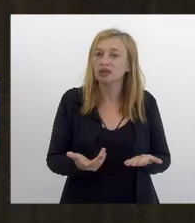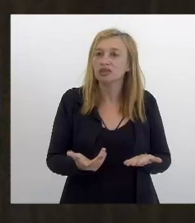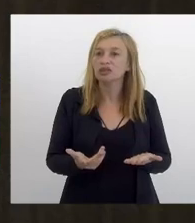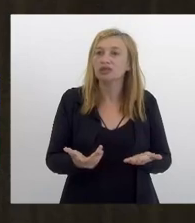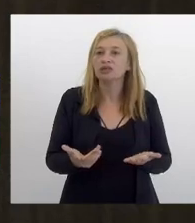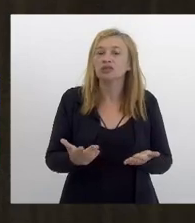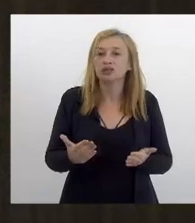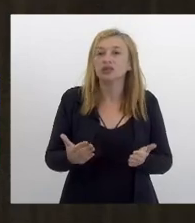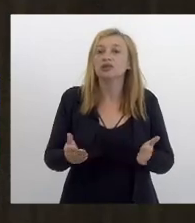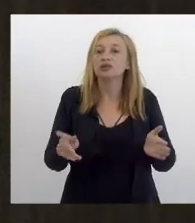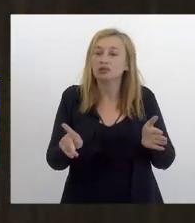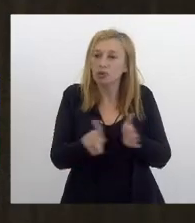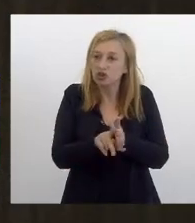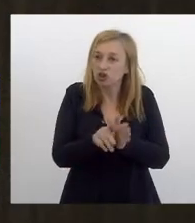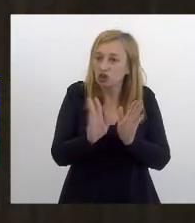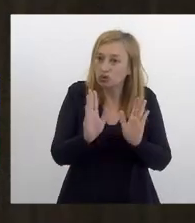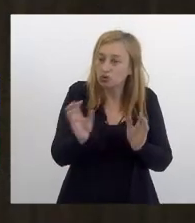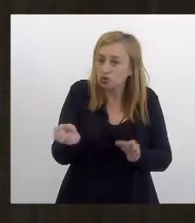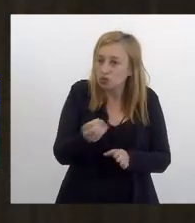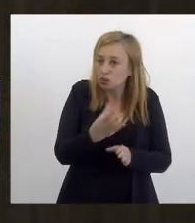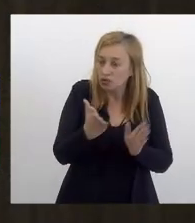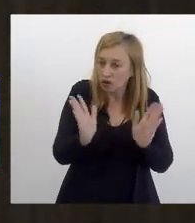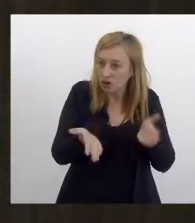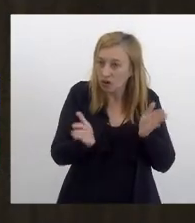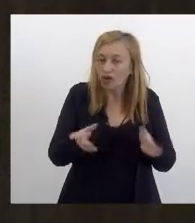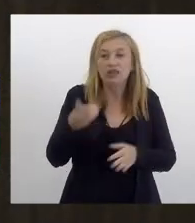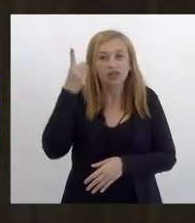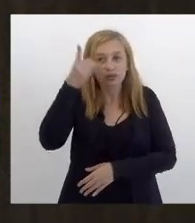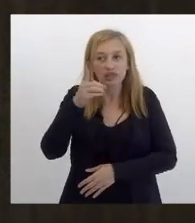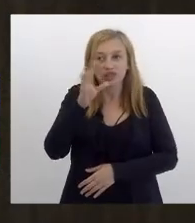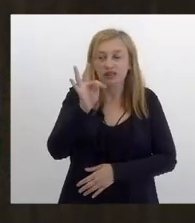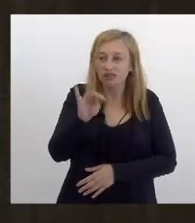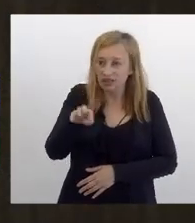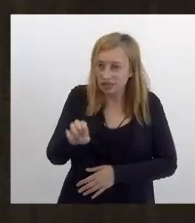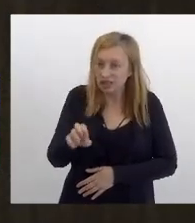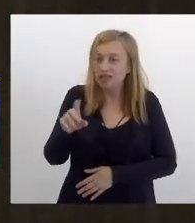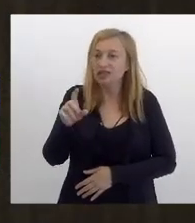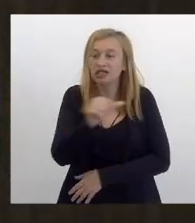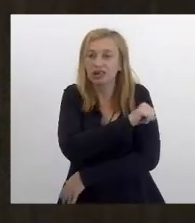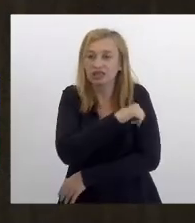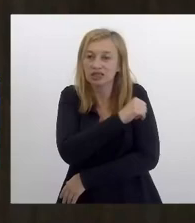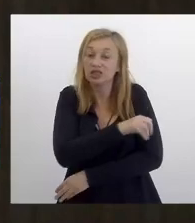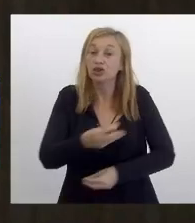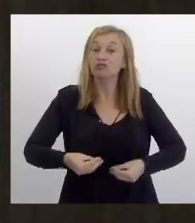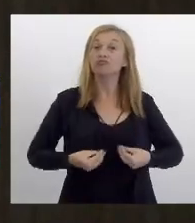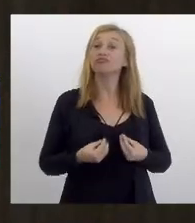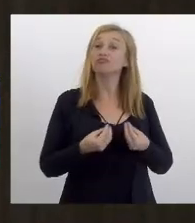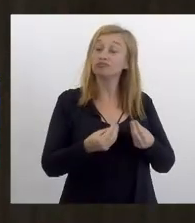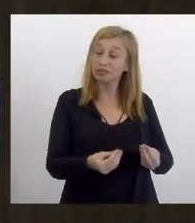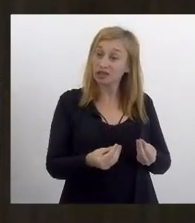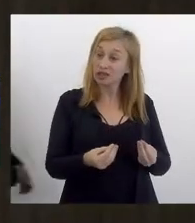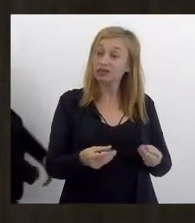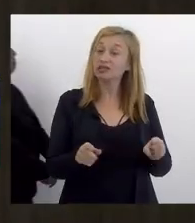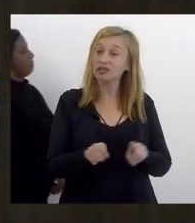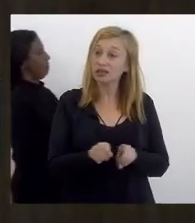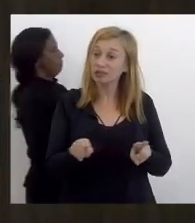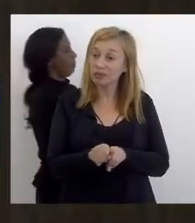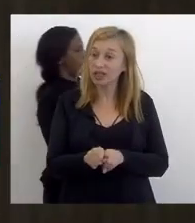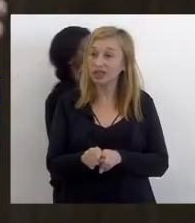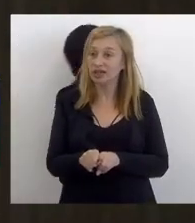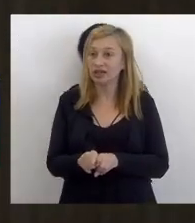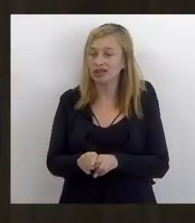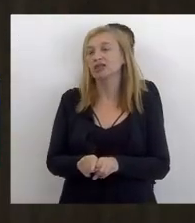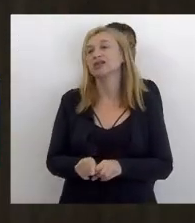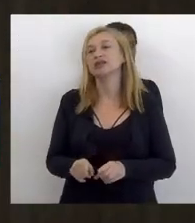autoras deste projeto que é a deputada Franciane e a deputada Regiane estão concedendo esse gesto